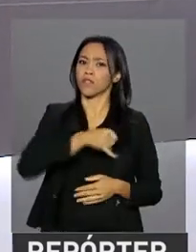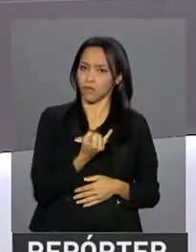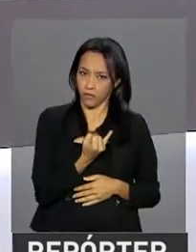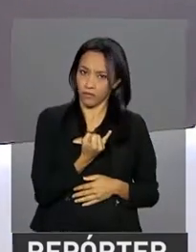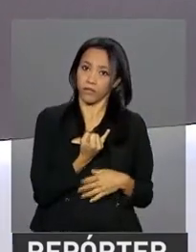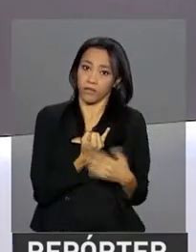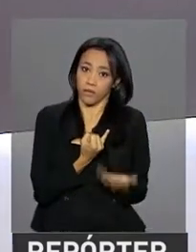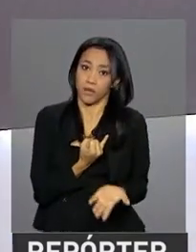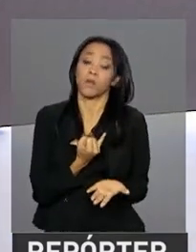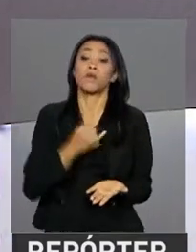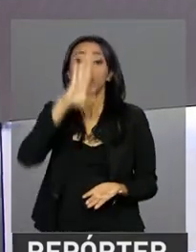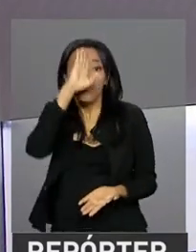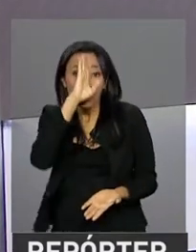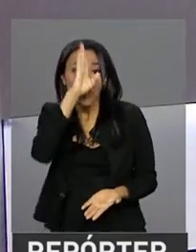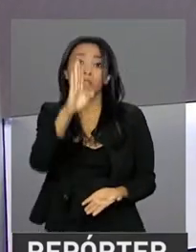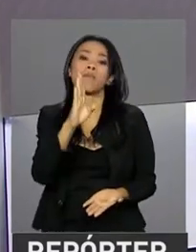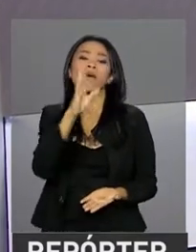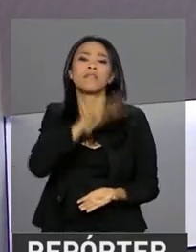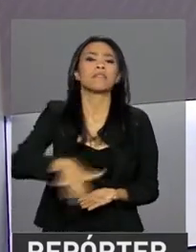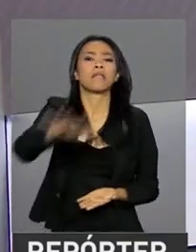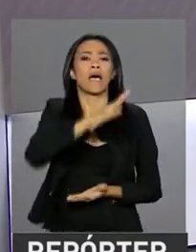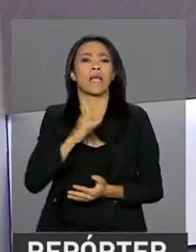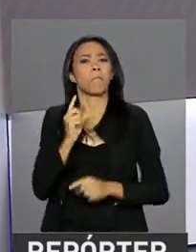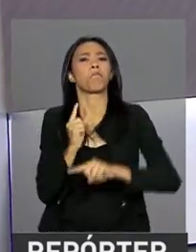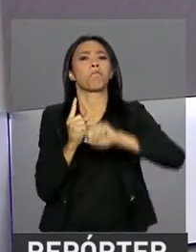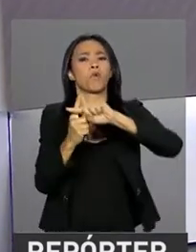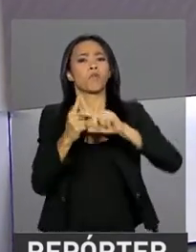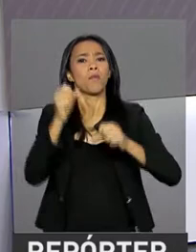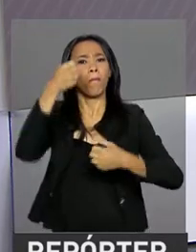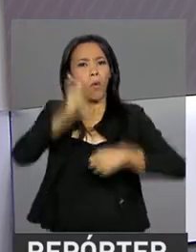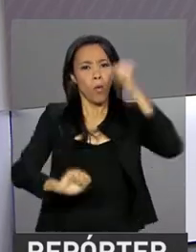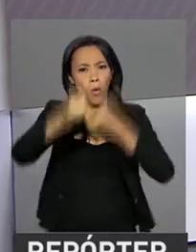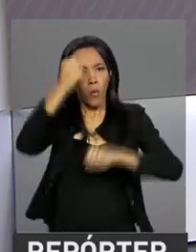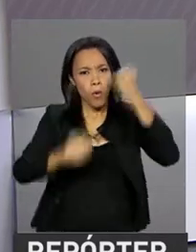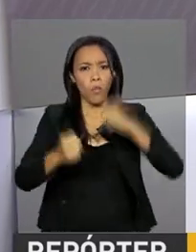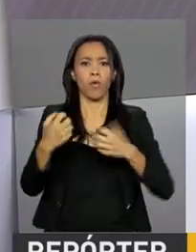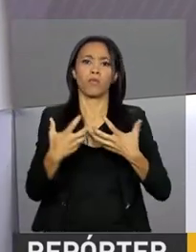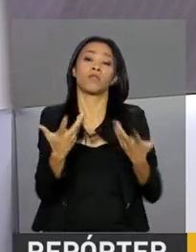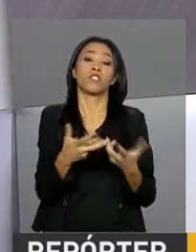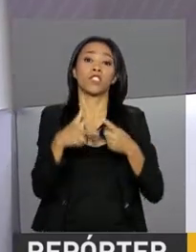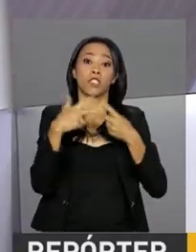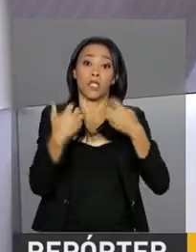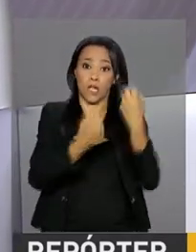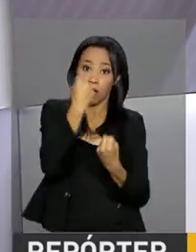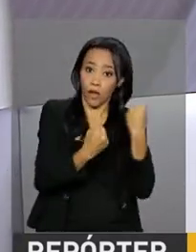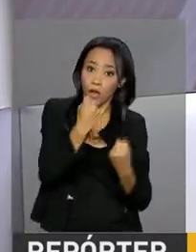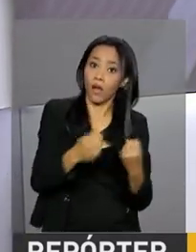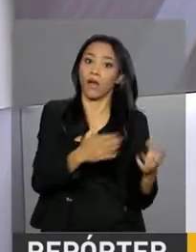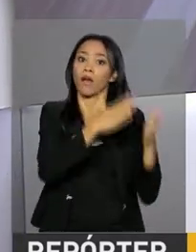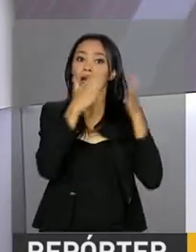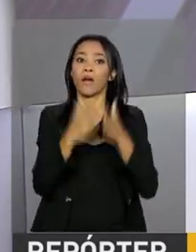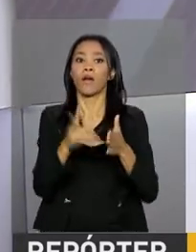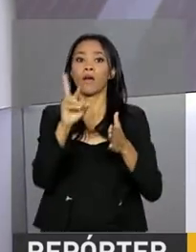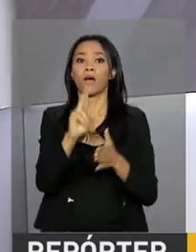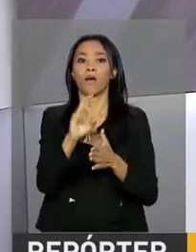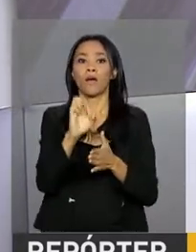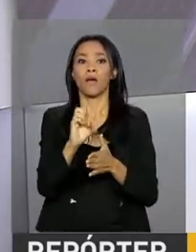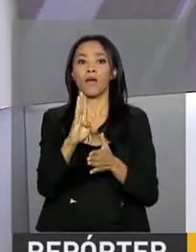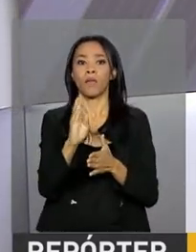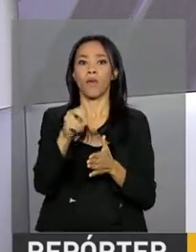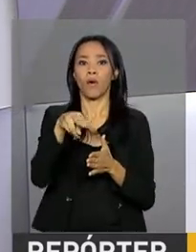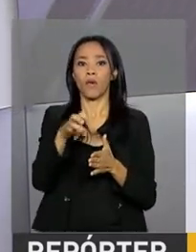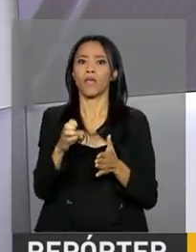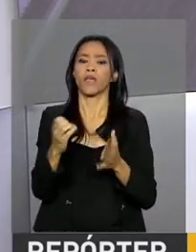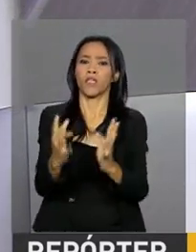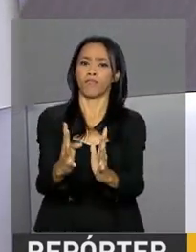Os principais impactos positivos foram na produção de veículos automotores, reboques e carrocerias